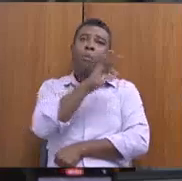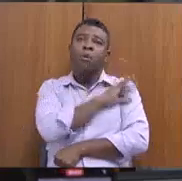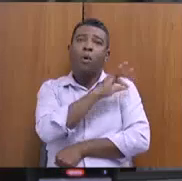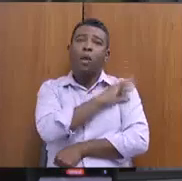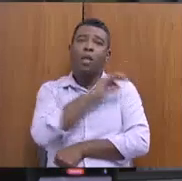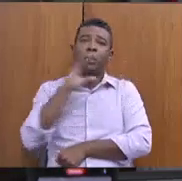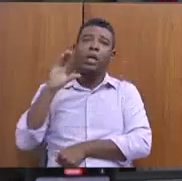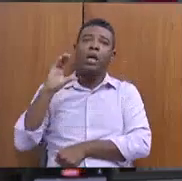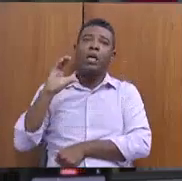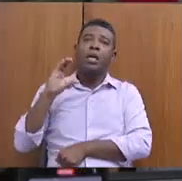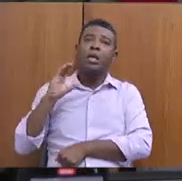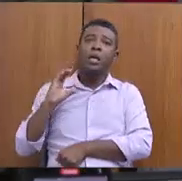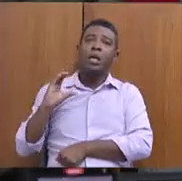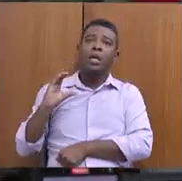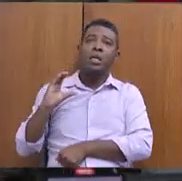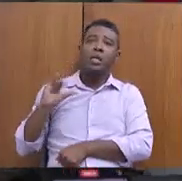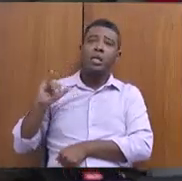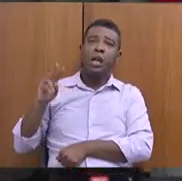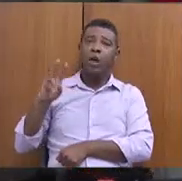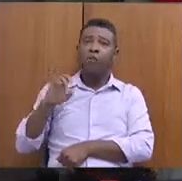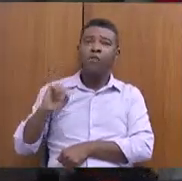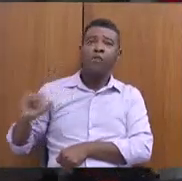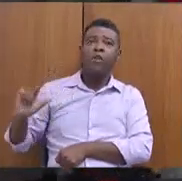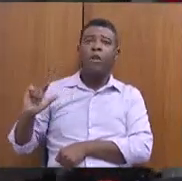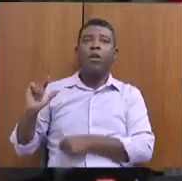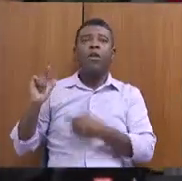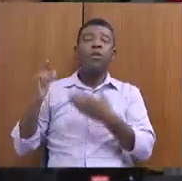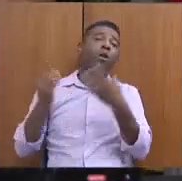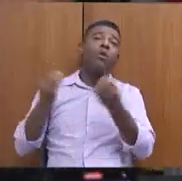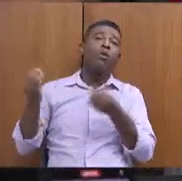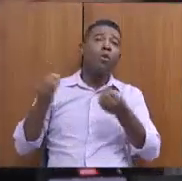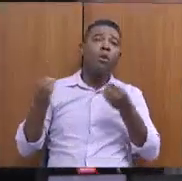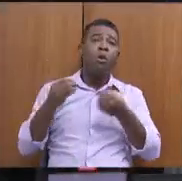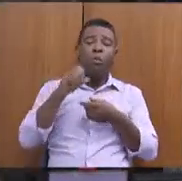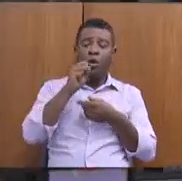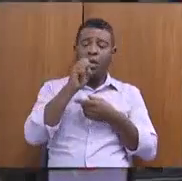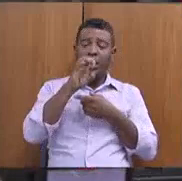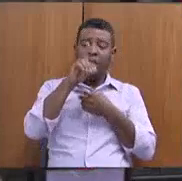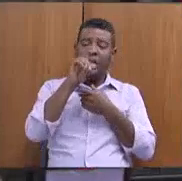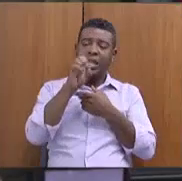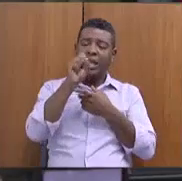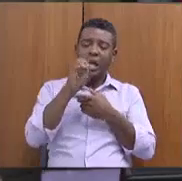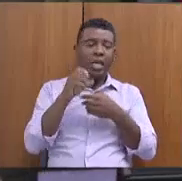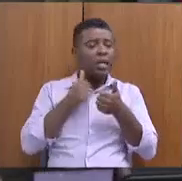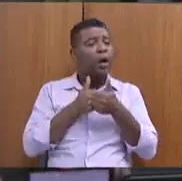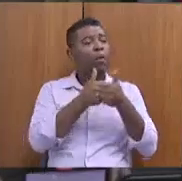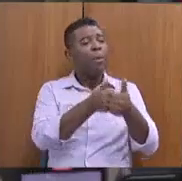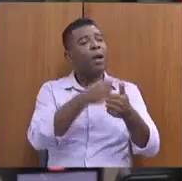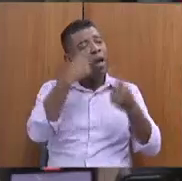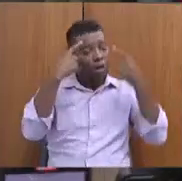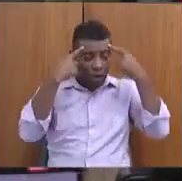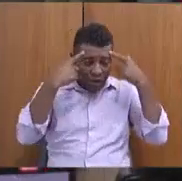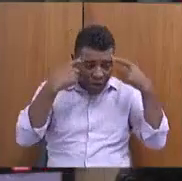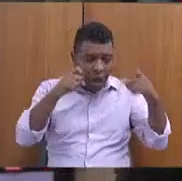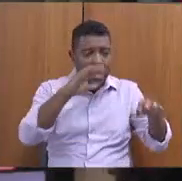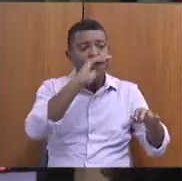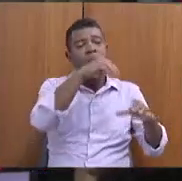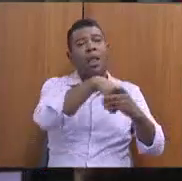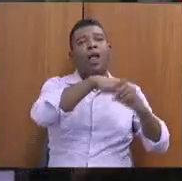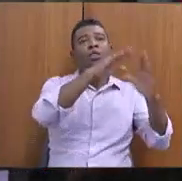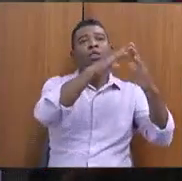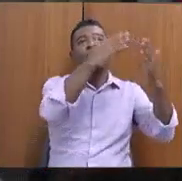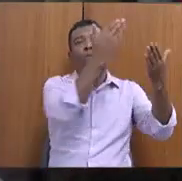mas como a CEDES tem feito esse acompanhamento dessa situação de violência nas escolas. O diagnóstico dos